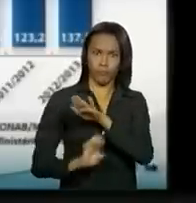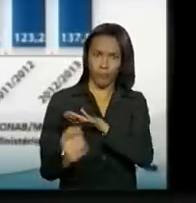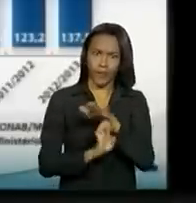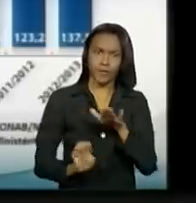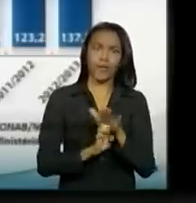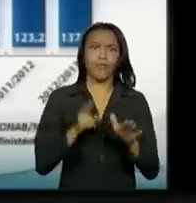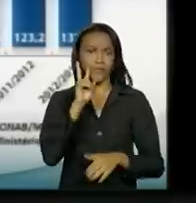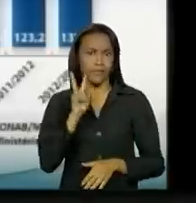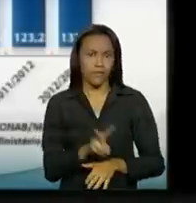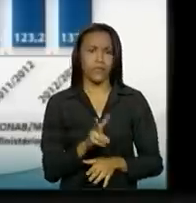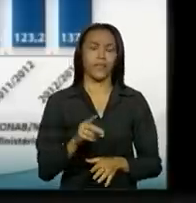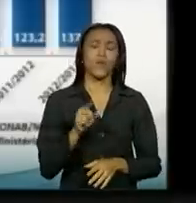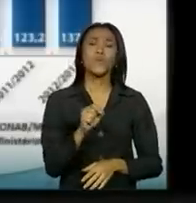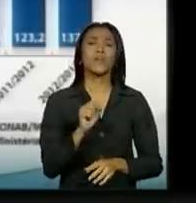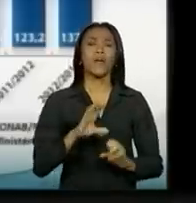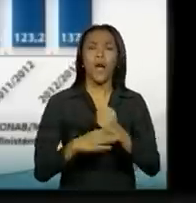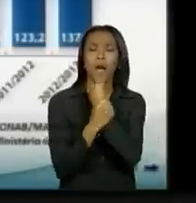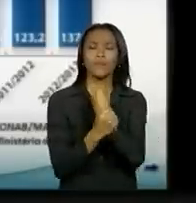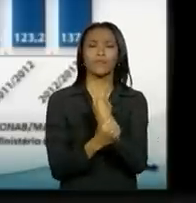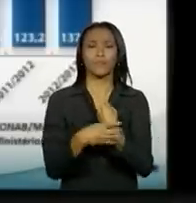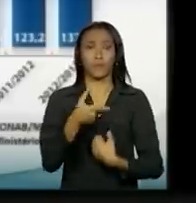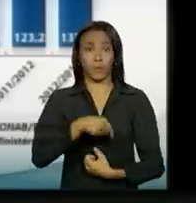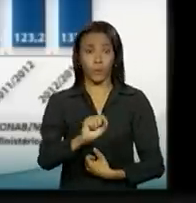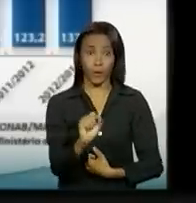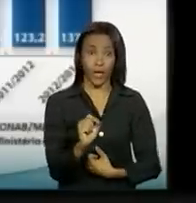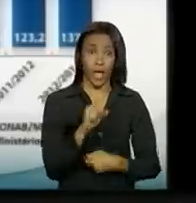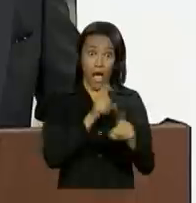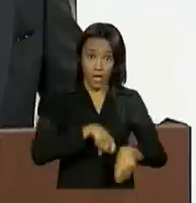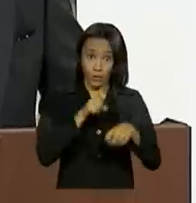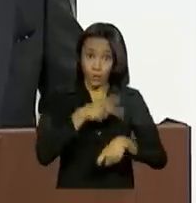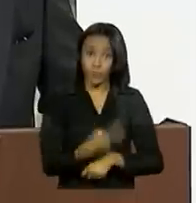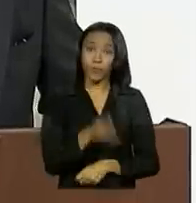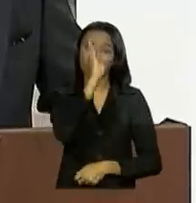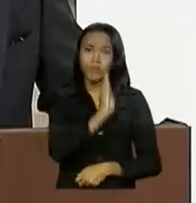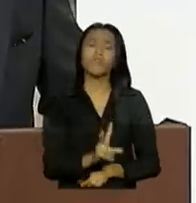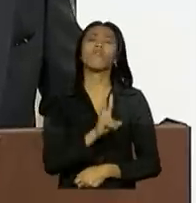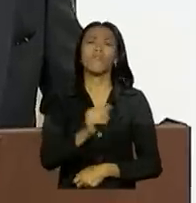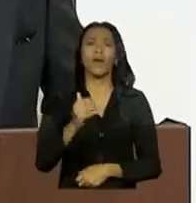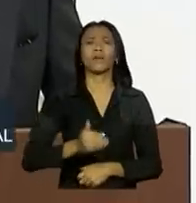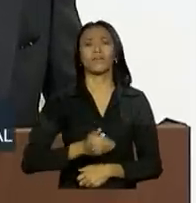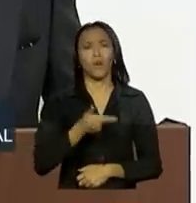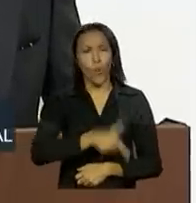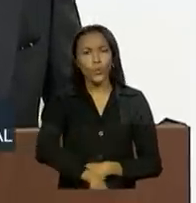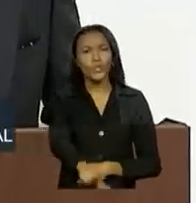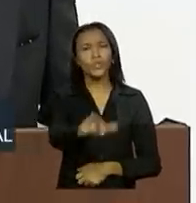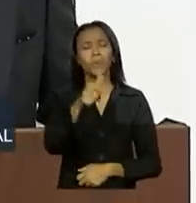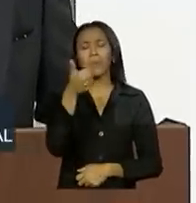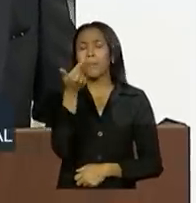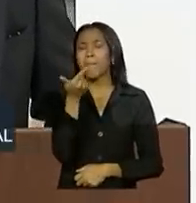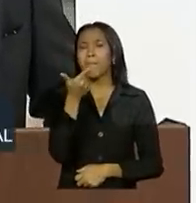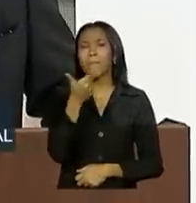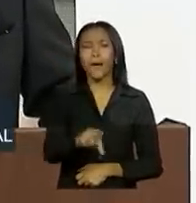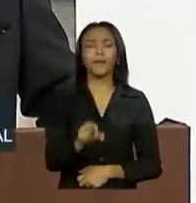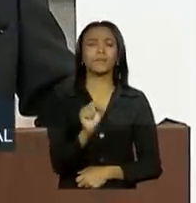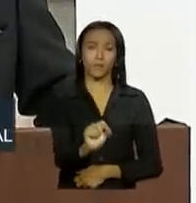extraordinária, o que garante que a agricultura brasileira continuará sendo uma das mais